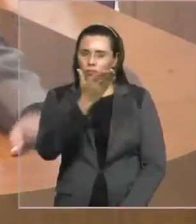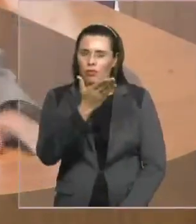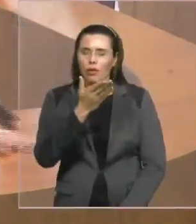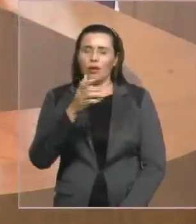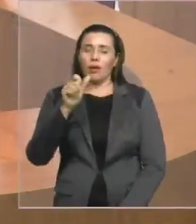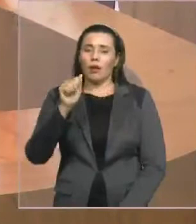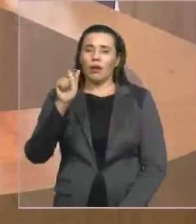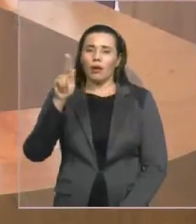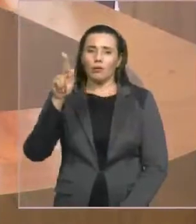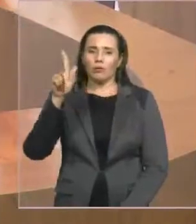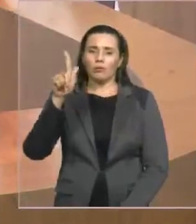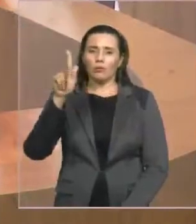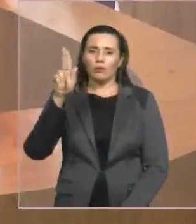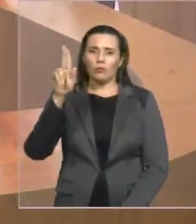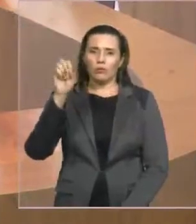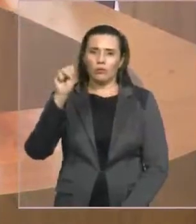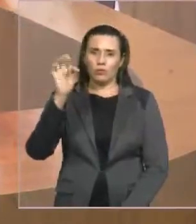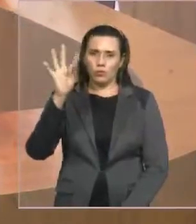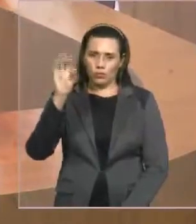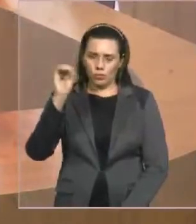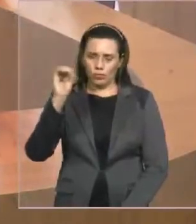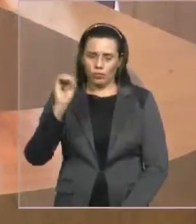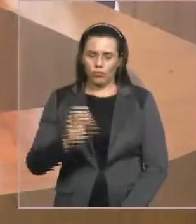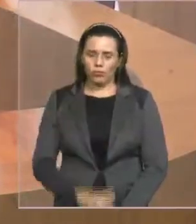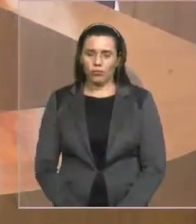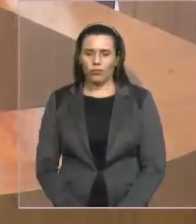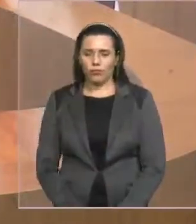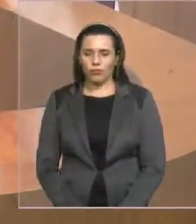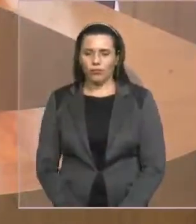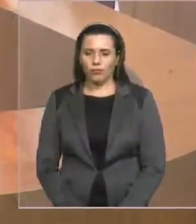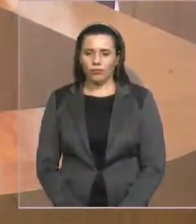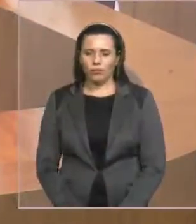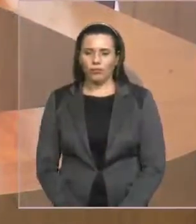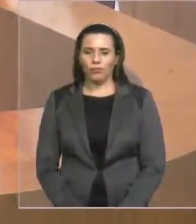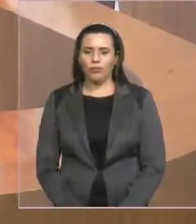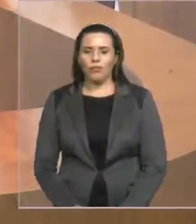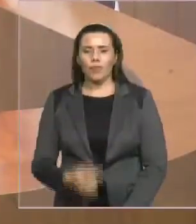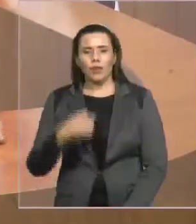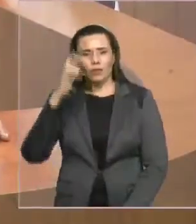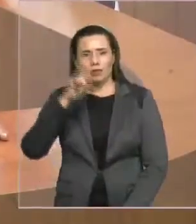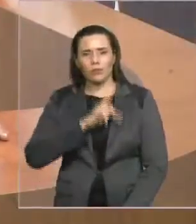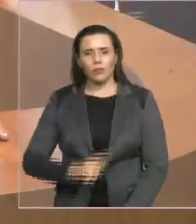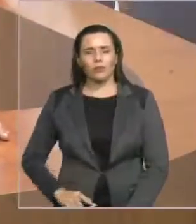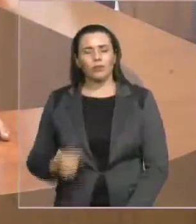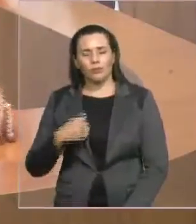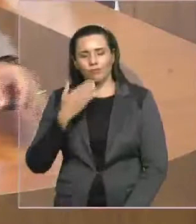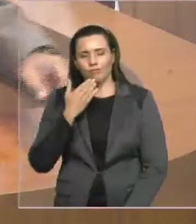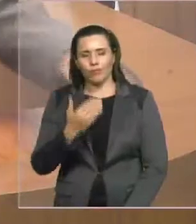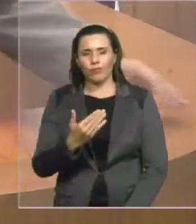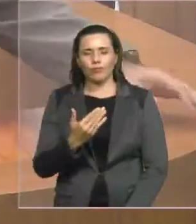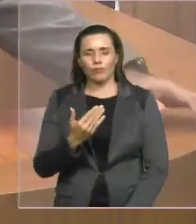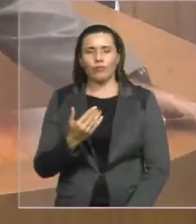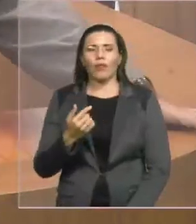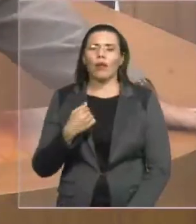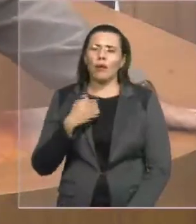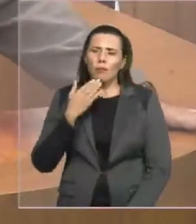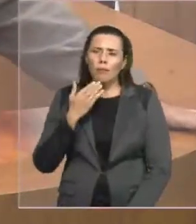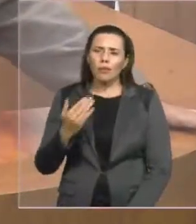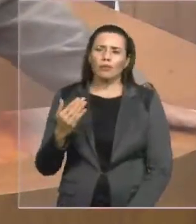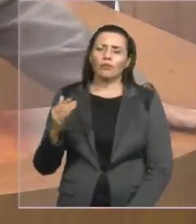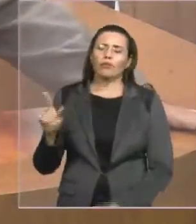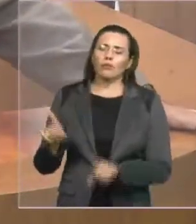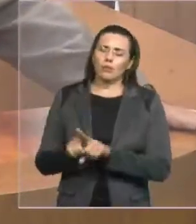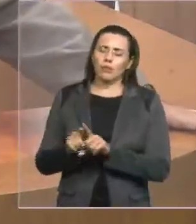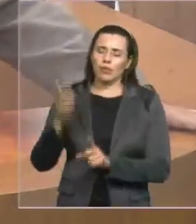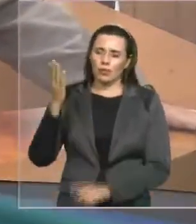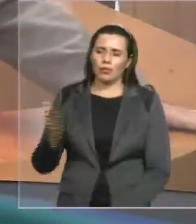Presidente, eu venho aqui pedir, inclusive ao deputado Zé Inácio, se assim entender,